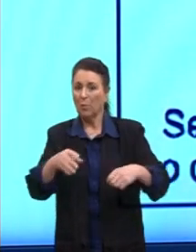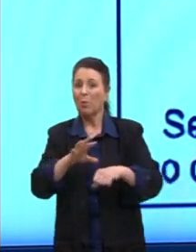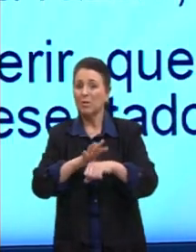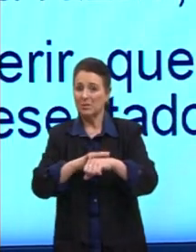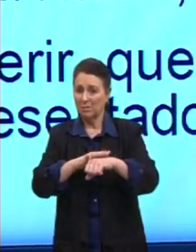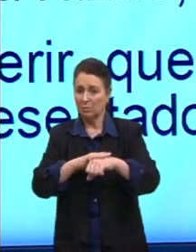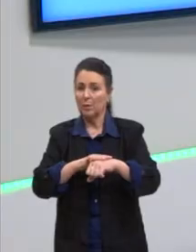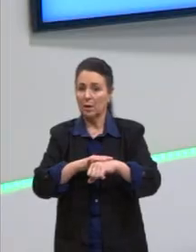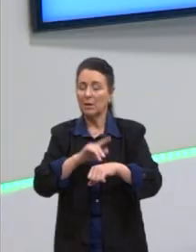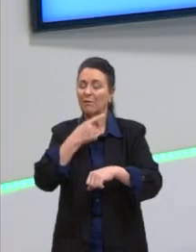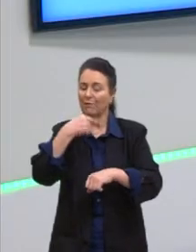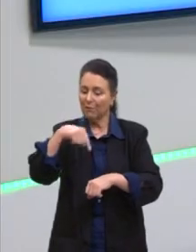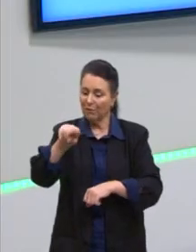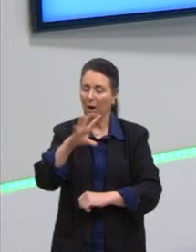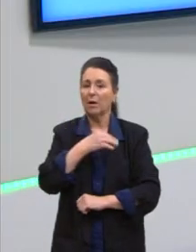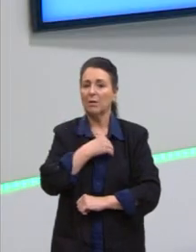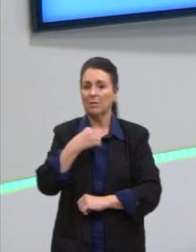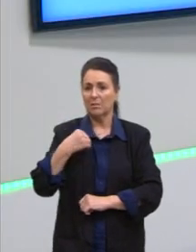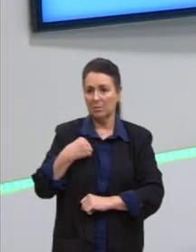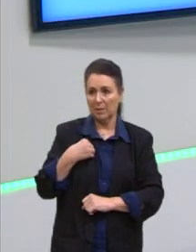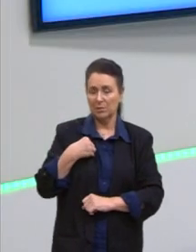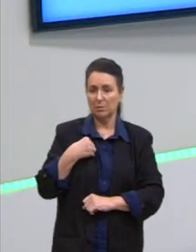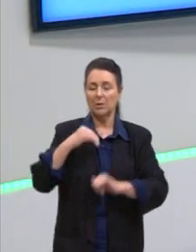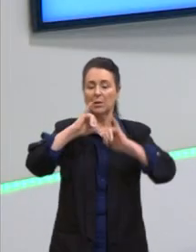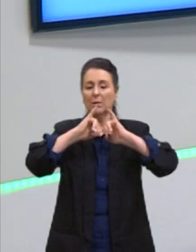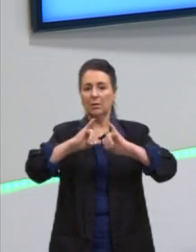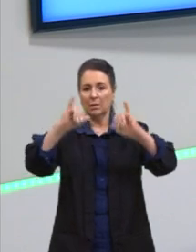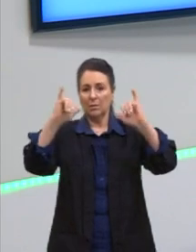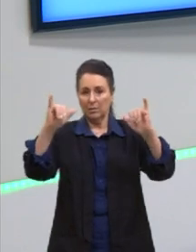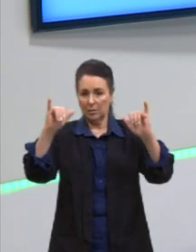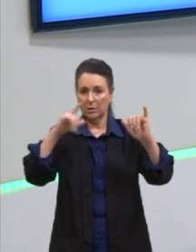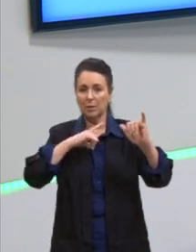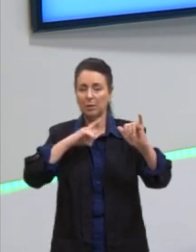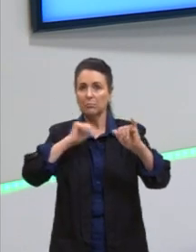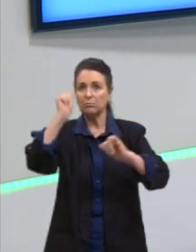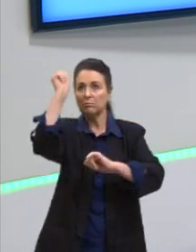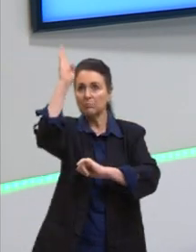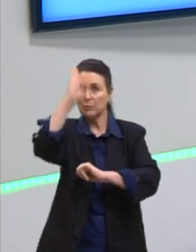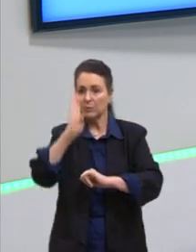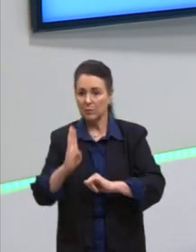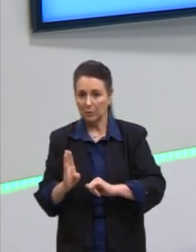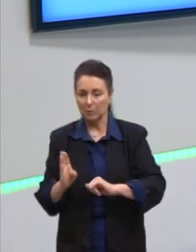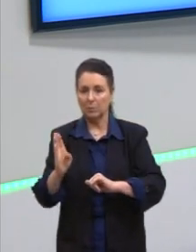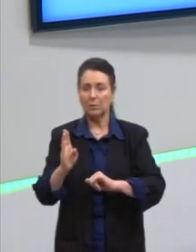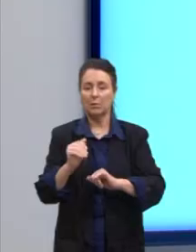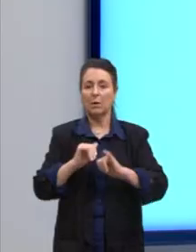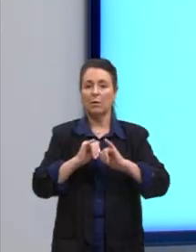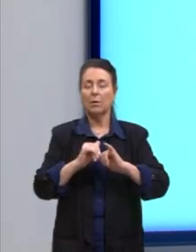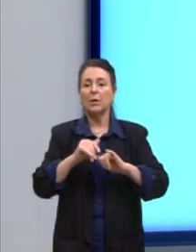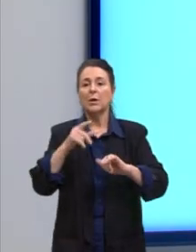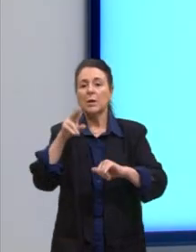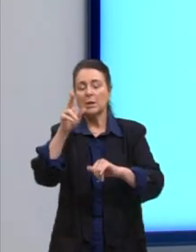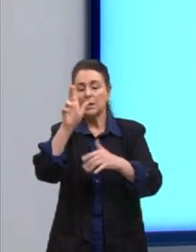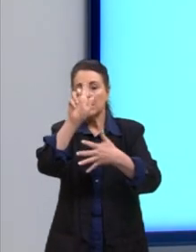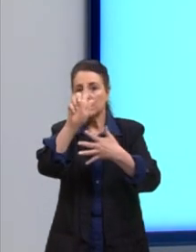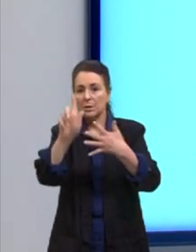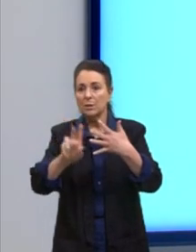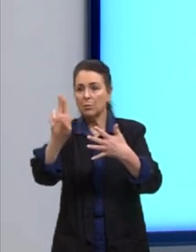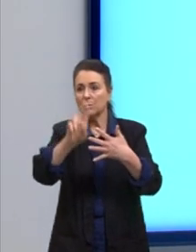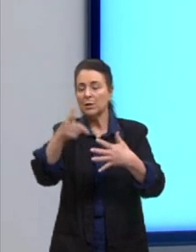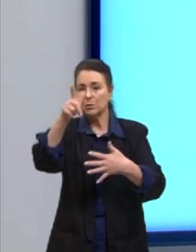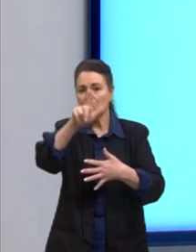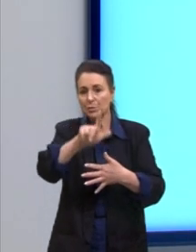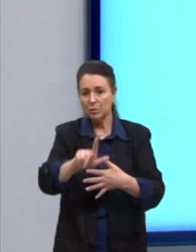saúde. A questão é uma propaganda que foi veiculada nacionalmente e esse gênero se utiliza ali de novo,